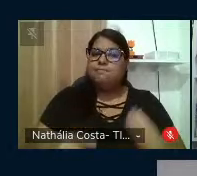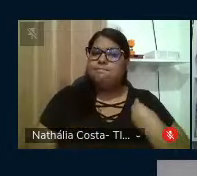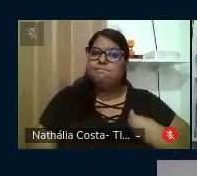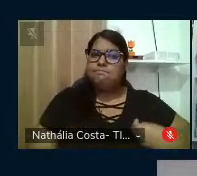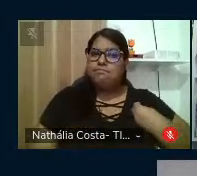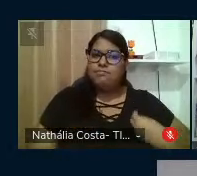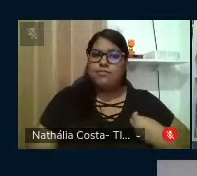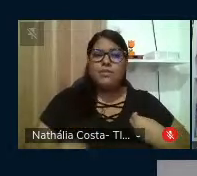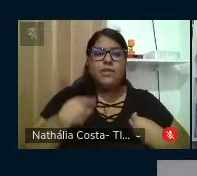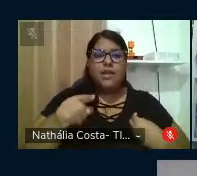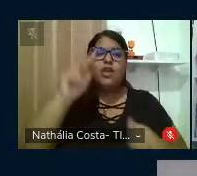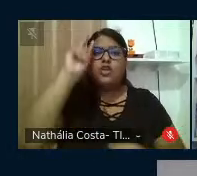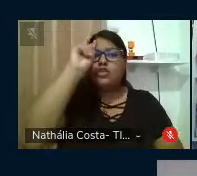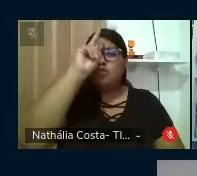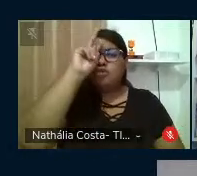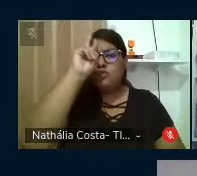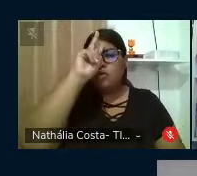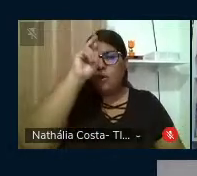relatos,